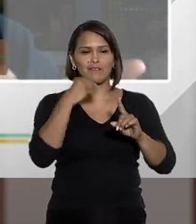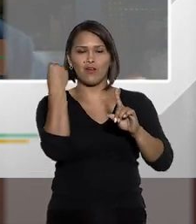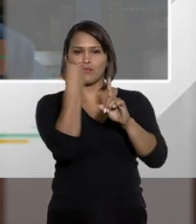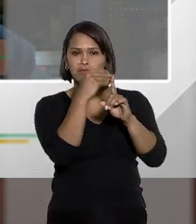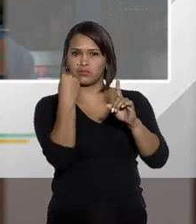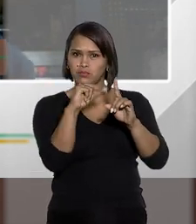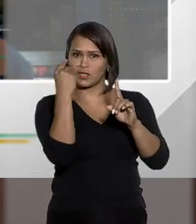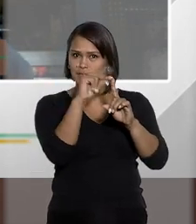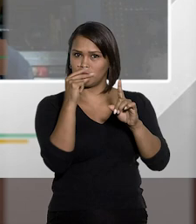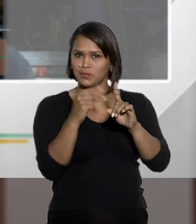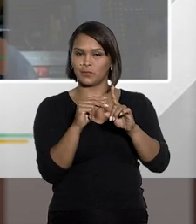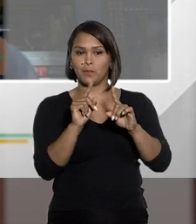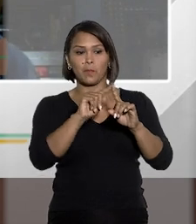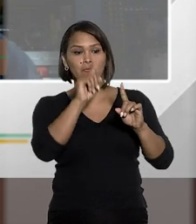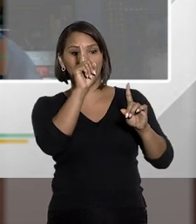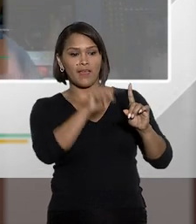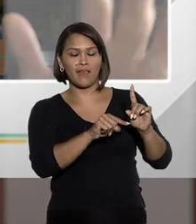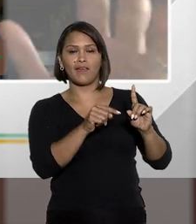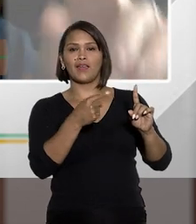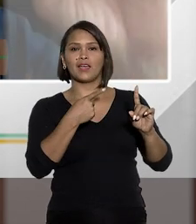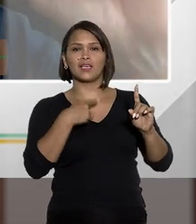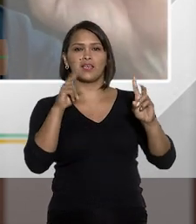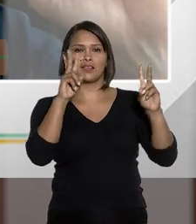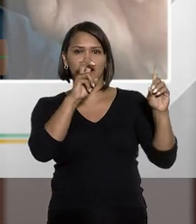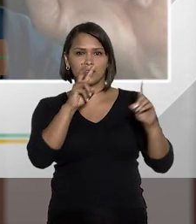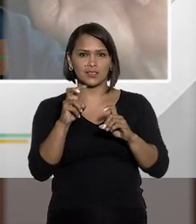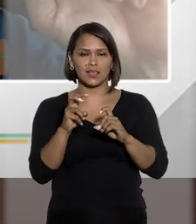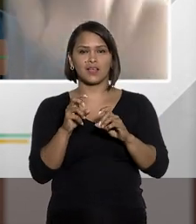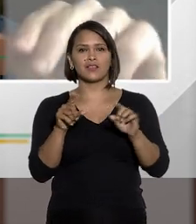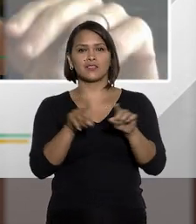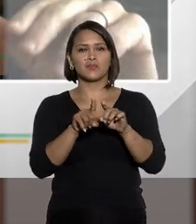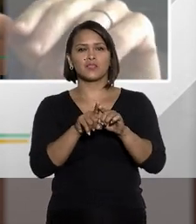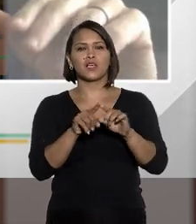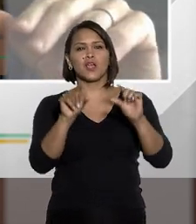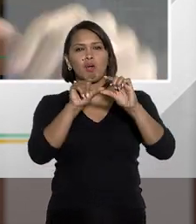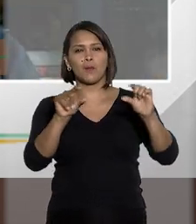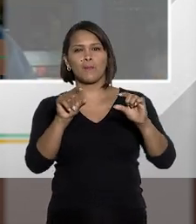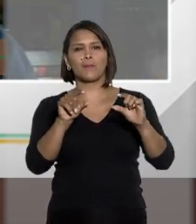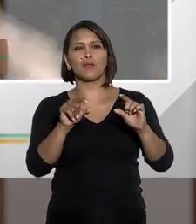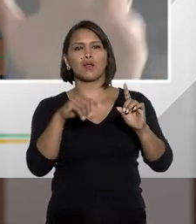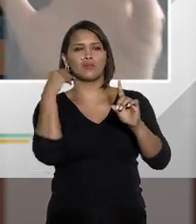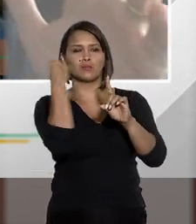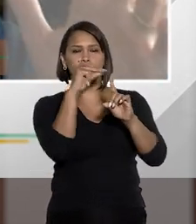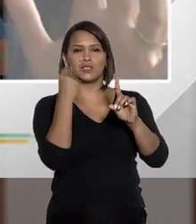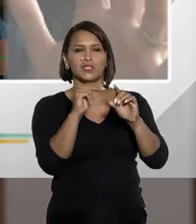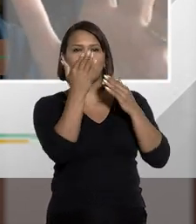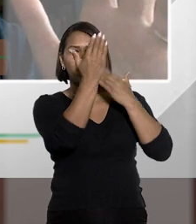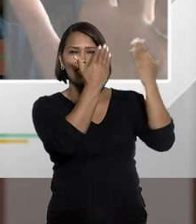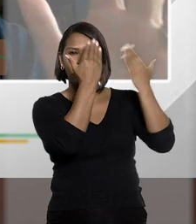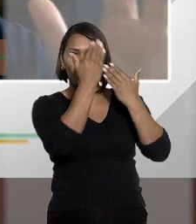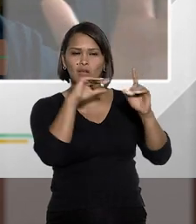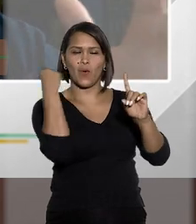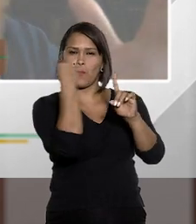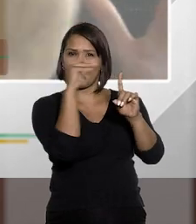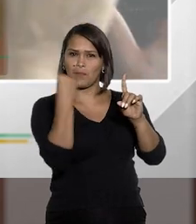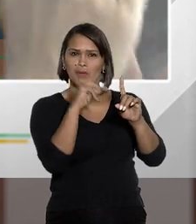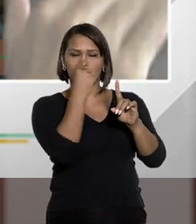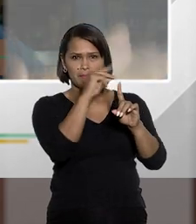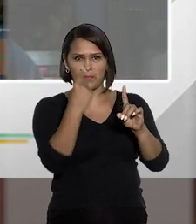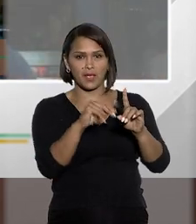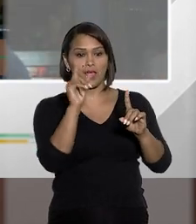envolve a agressão física. É aquele, entre aspas, e usando o jargão popular, o psicotapa, o